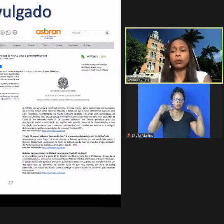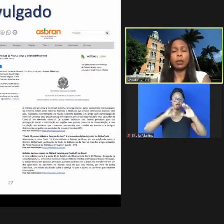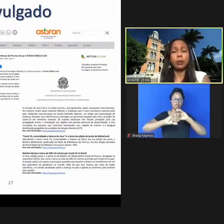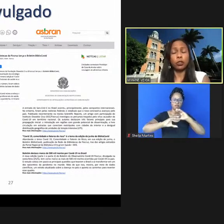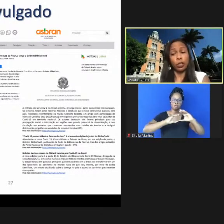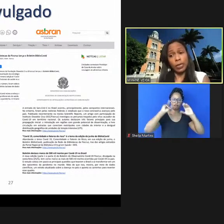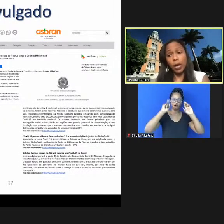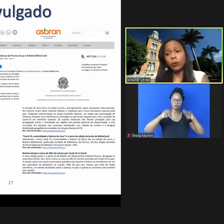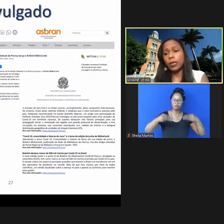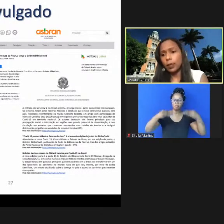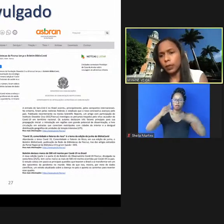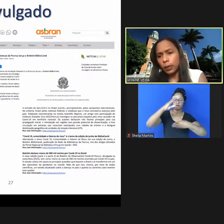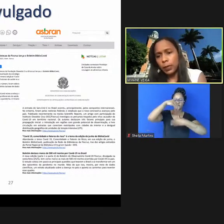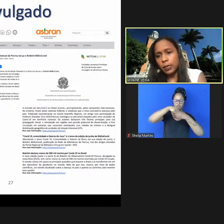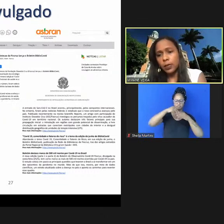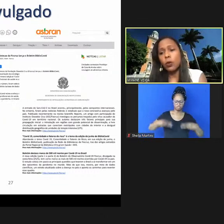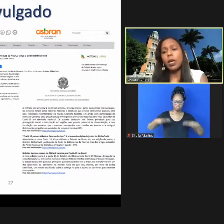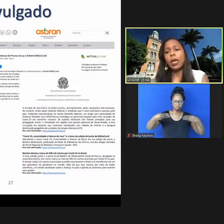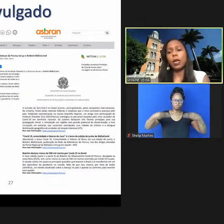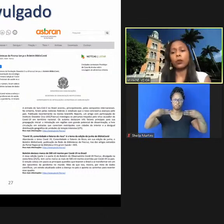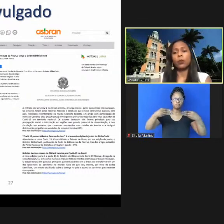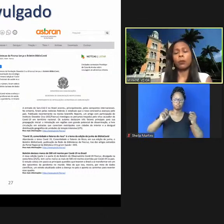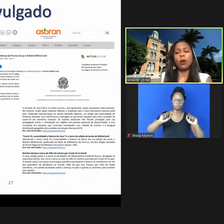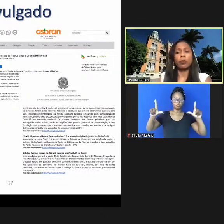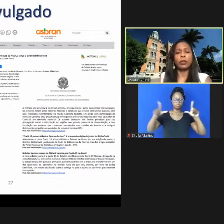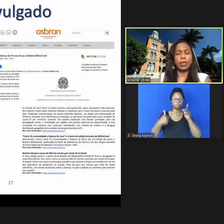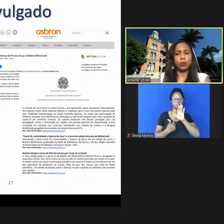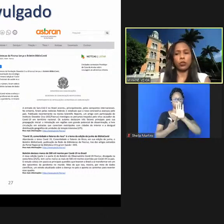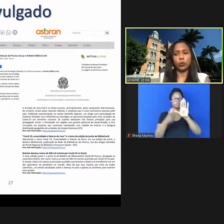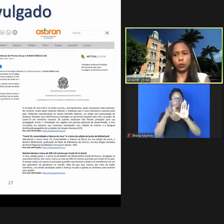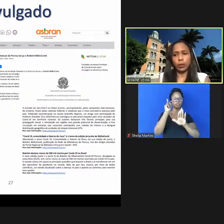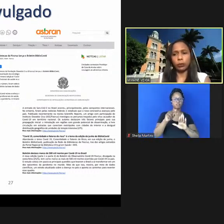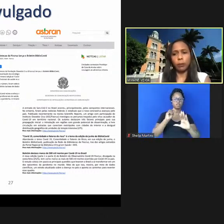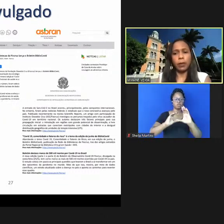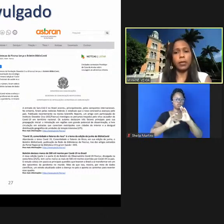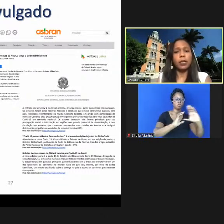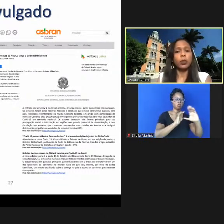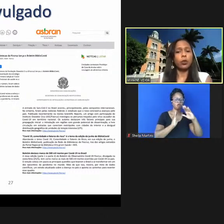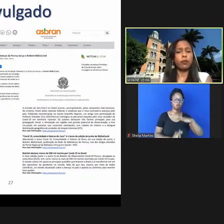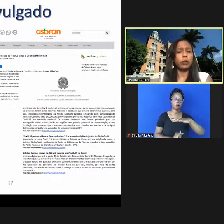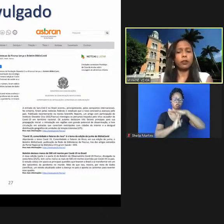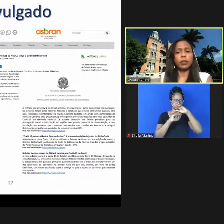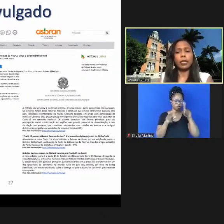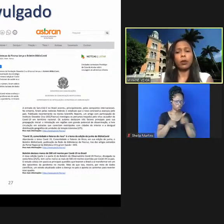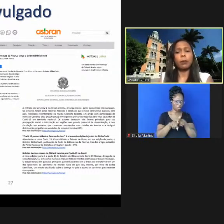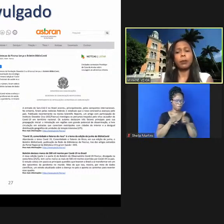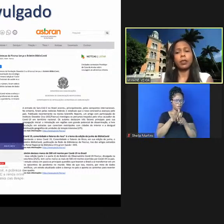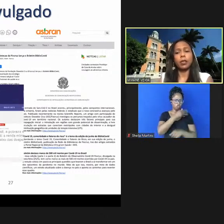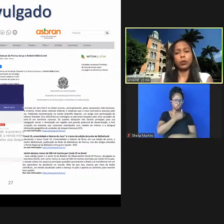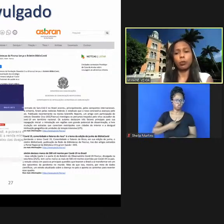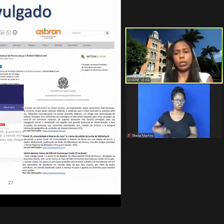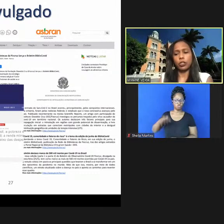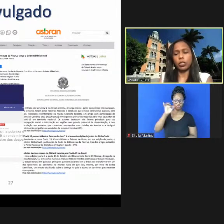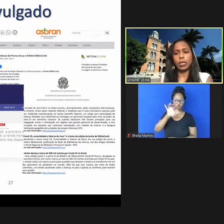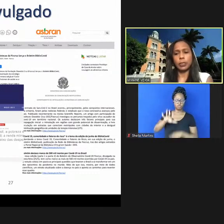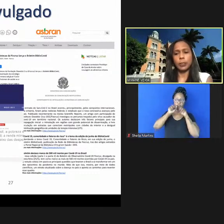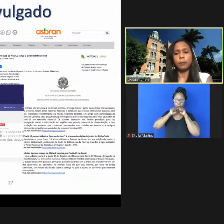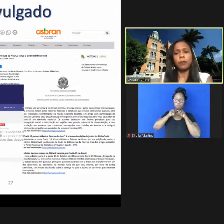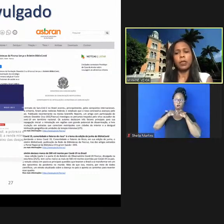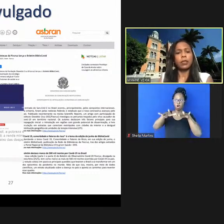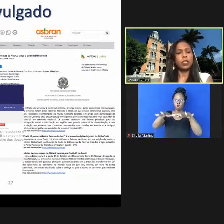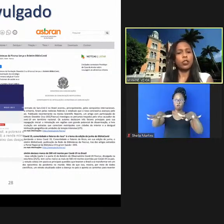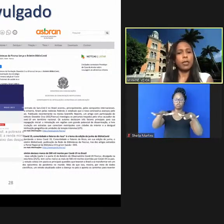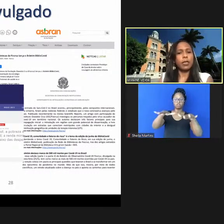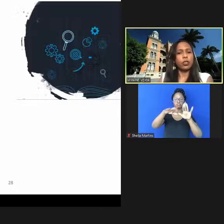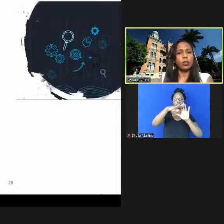comunicado interministerial e esse aqui que apareceu é uma comunicação institucional também do Governo Federal replicando o boletim aí